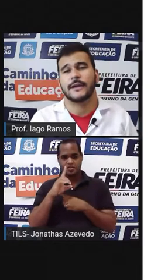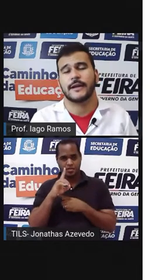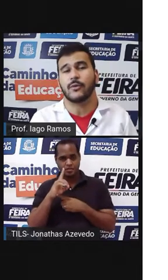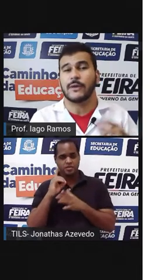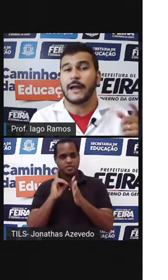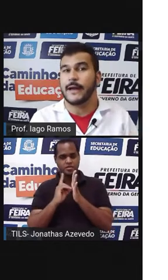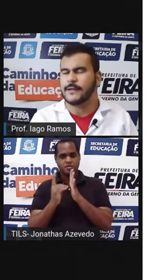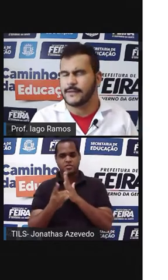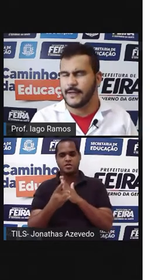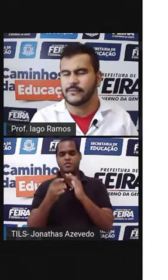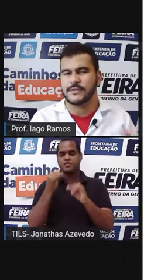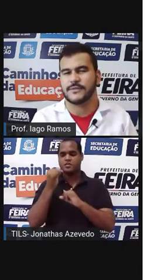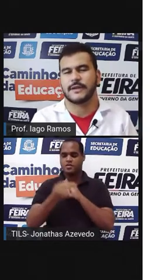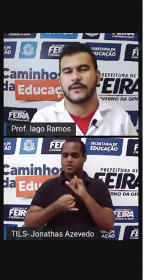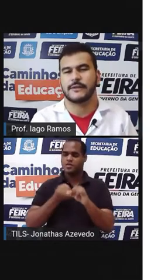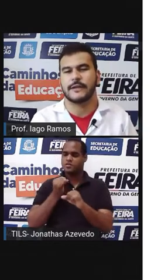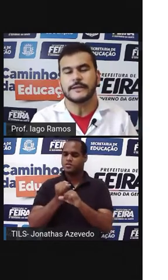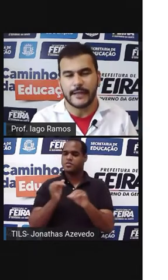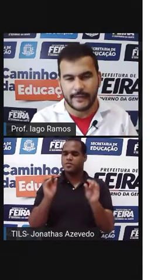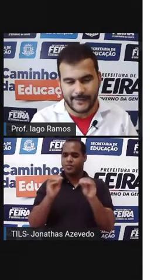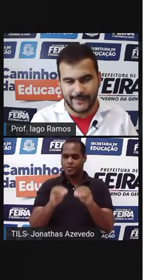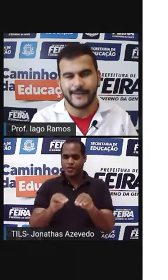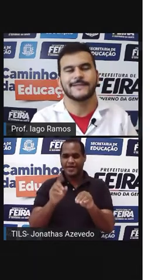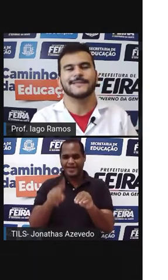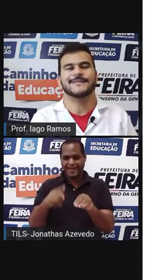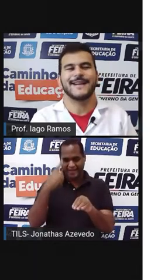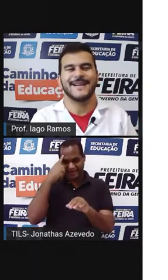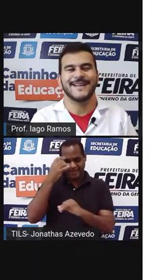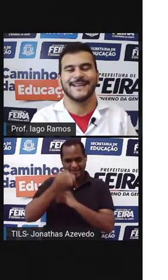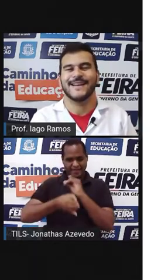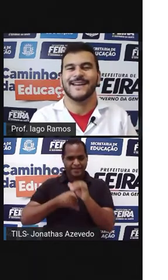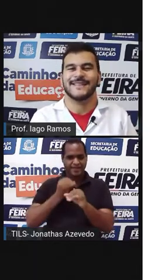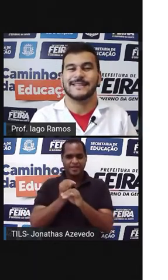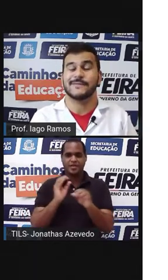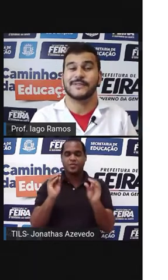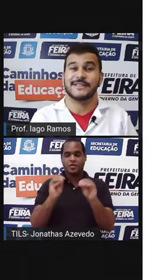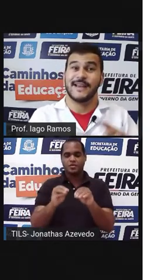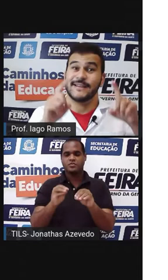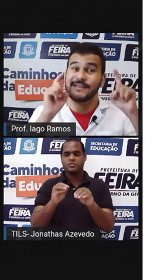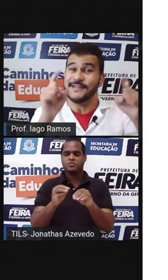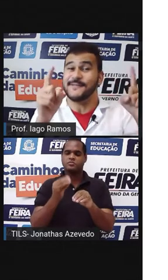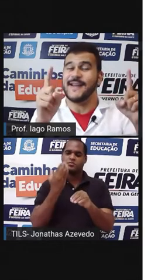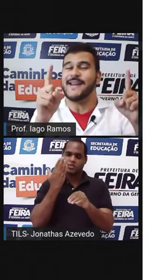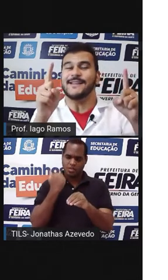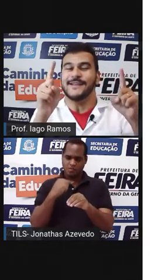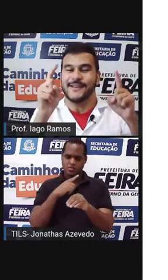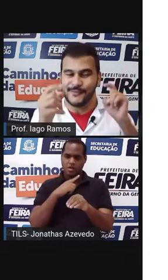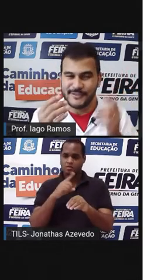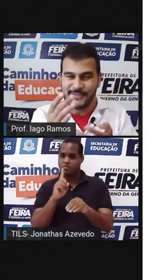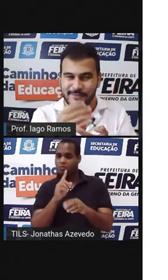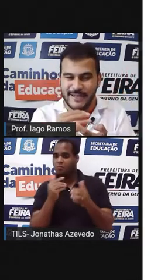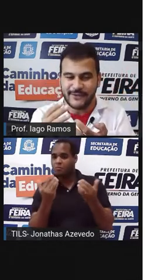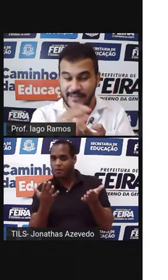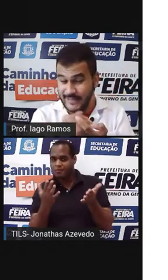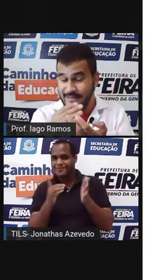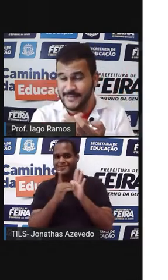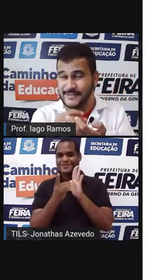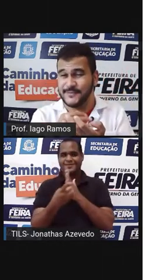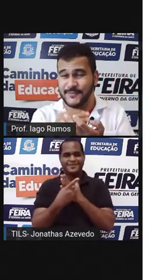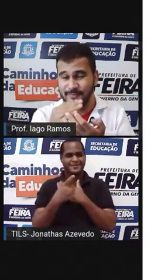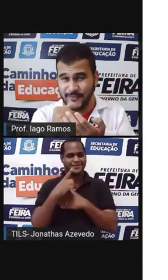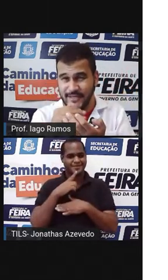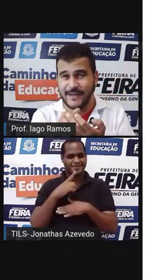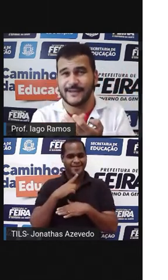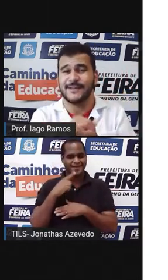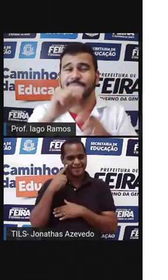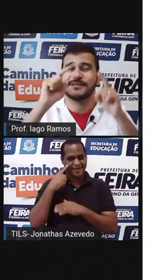online, né? Um dicionário na internet, tá? Se você ainda tiver um dicionário daquele que